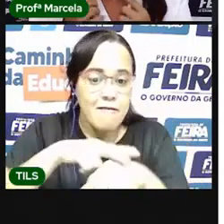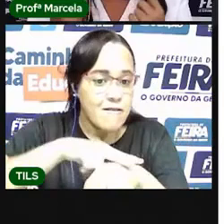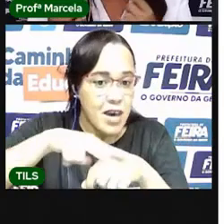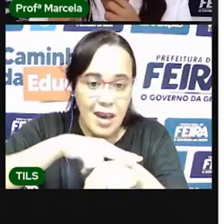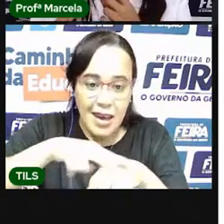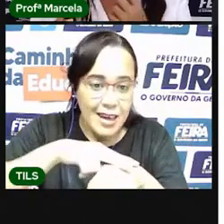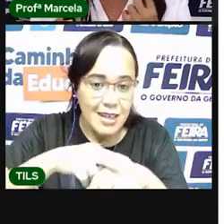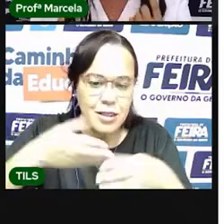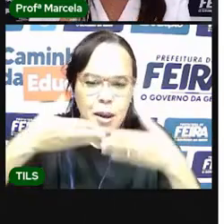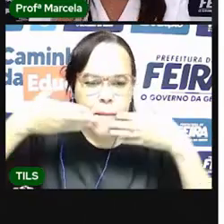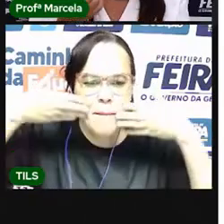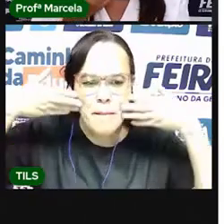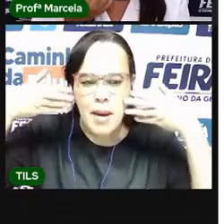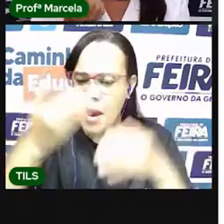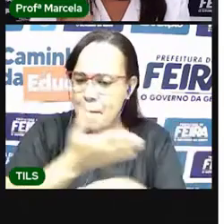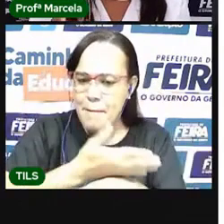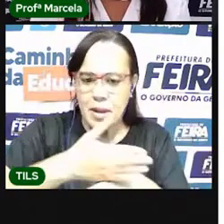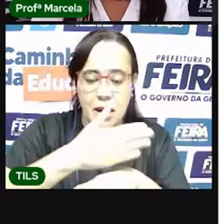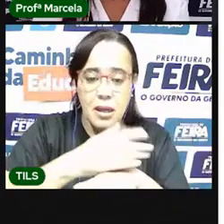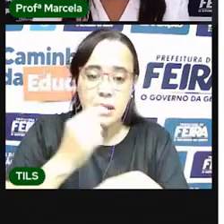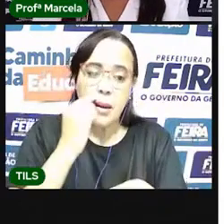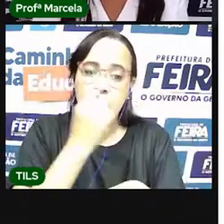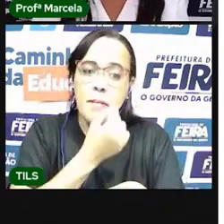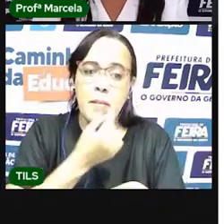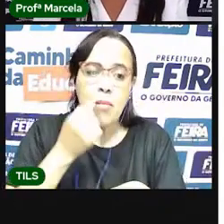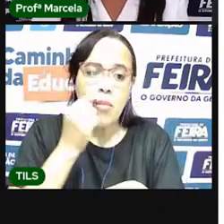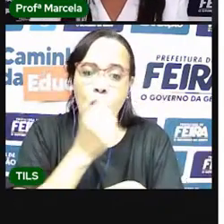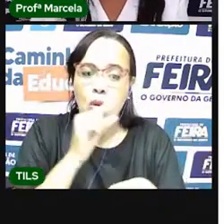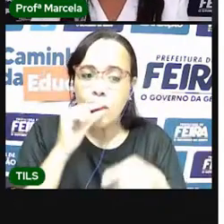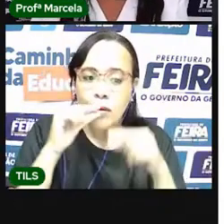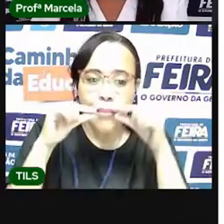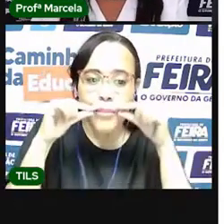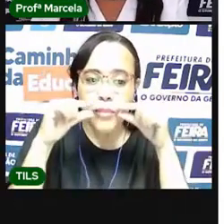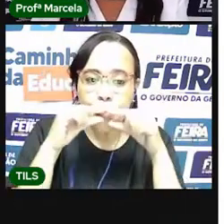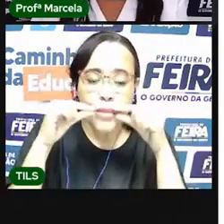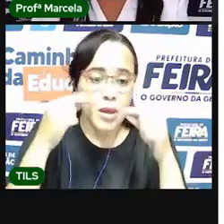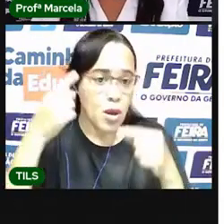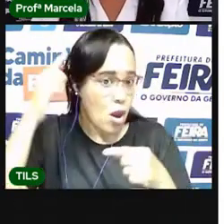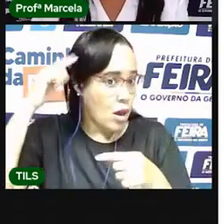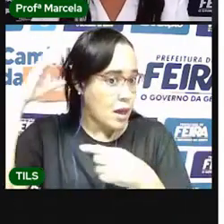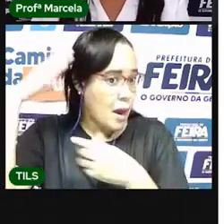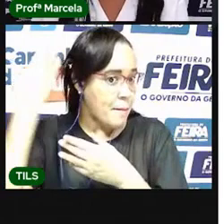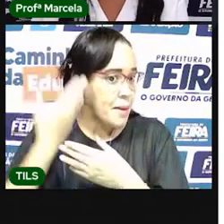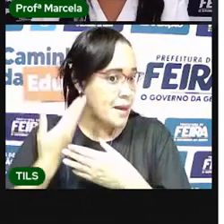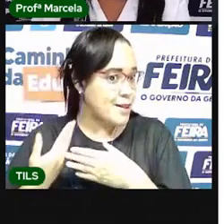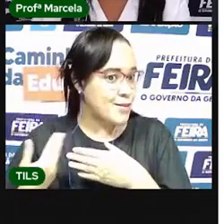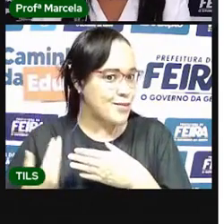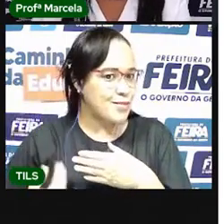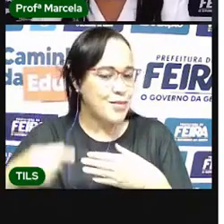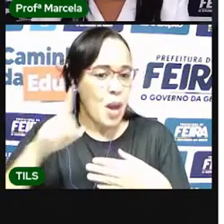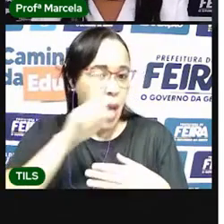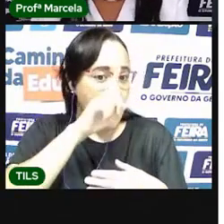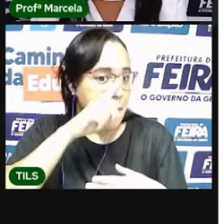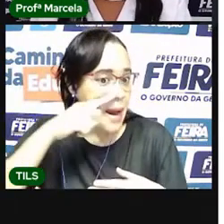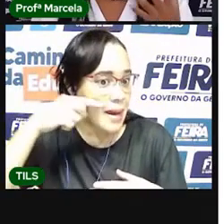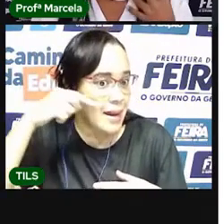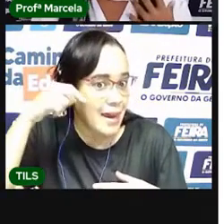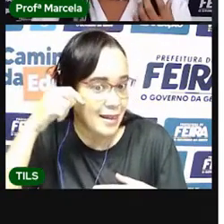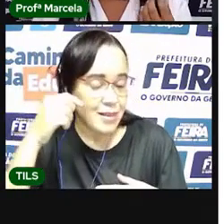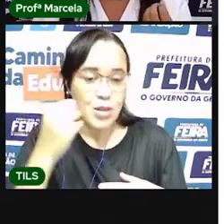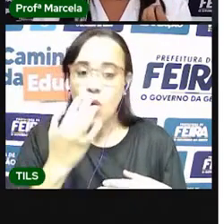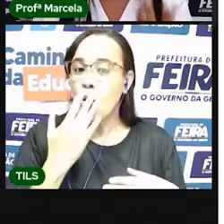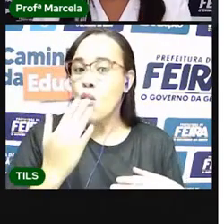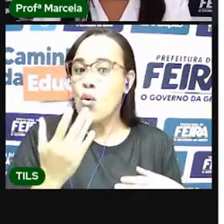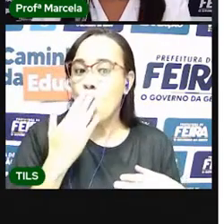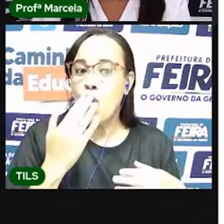traços finos, como lábios finos, nariz finos, cabelos loiros, com cores mais claras e